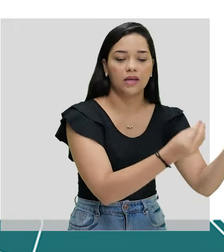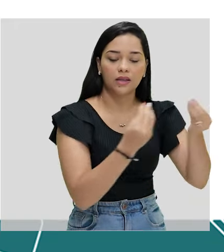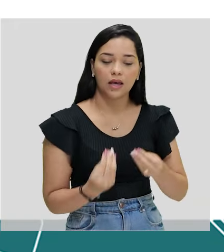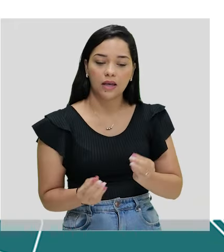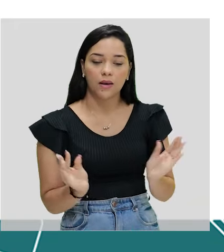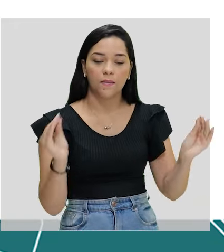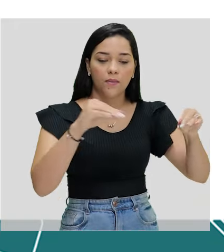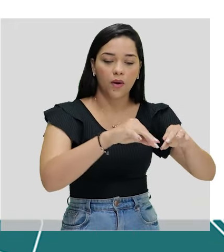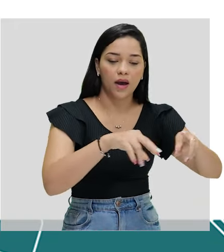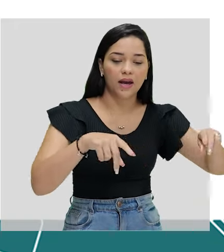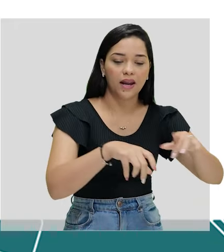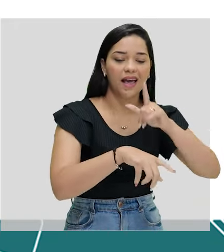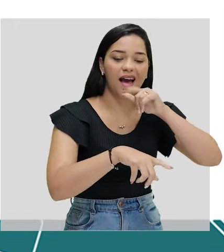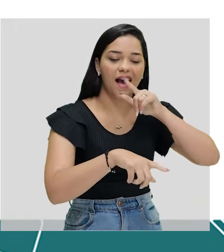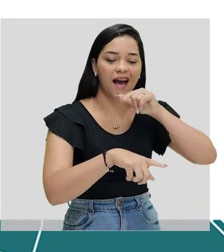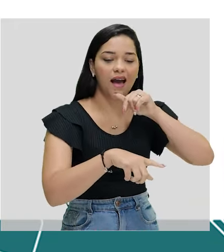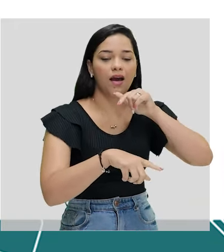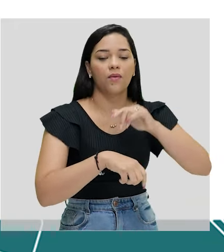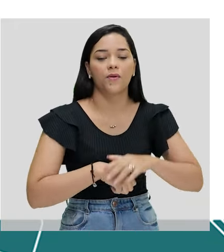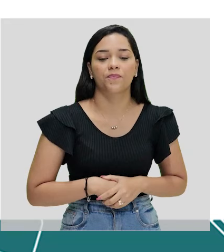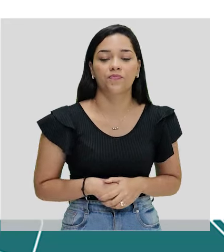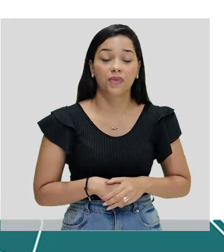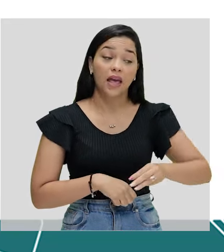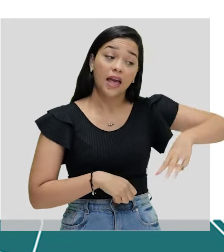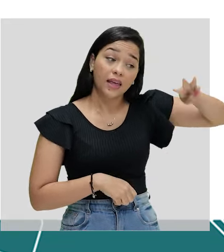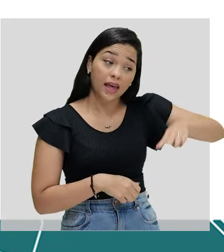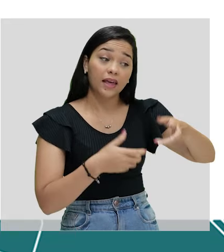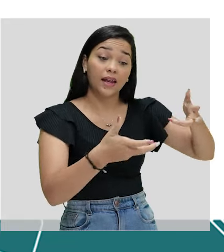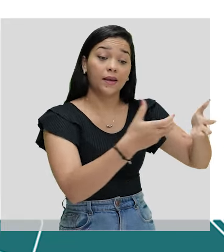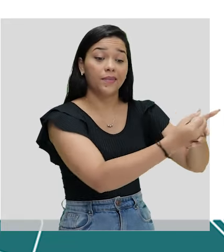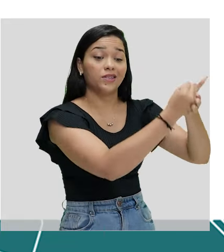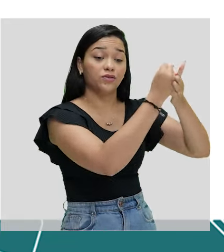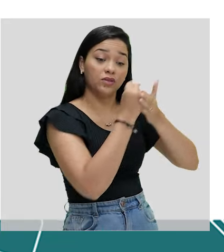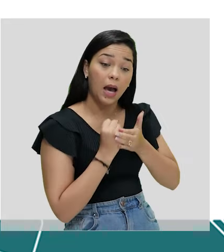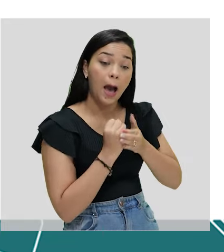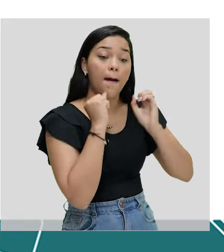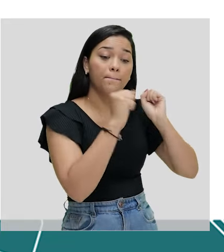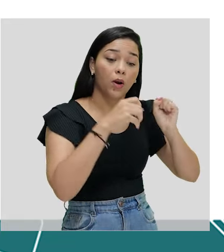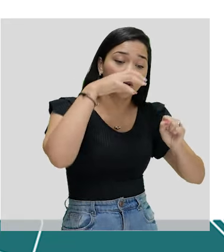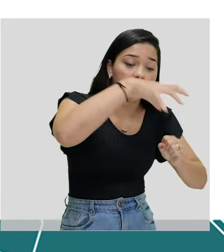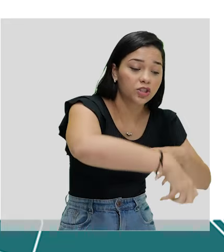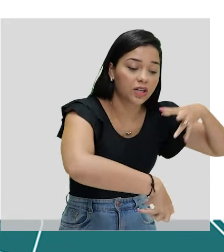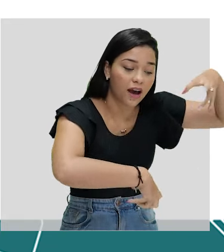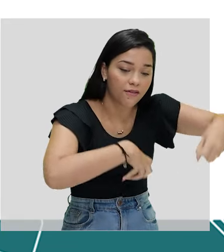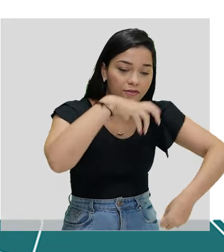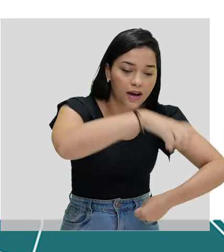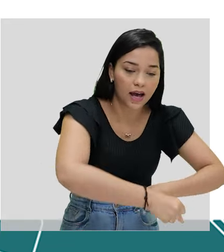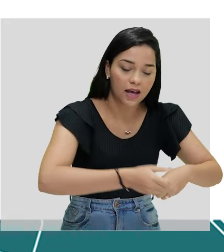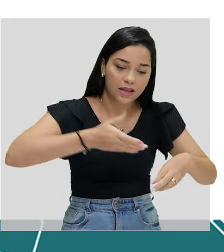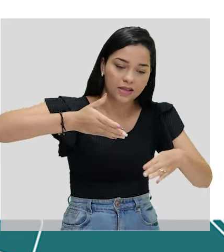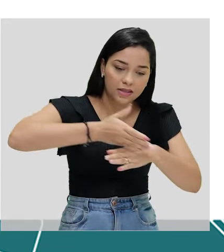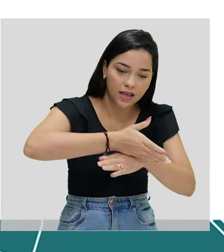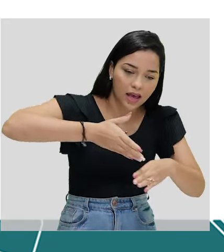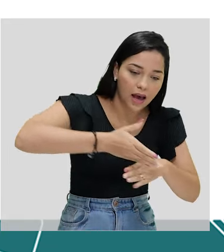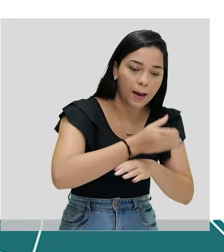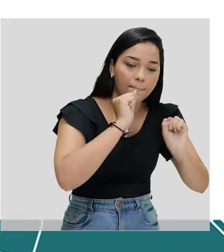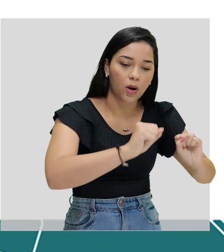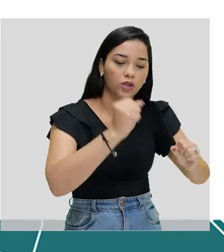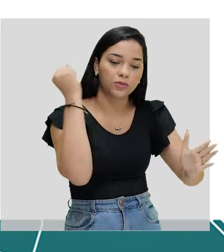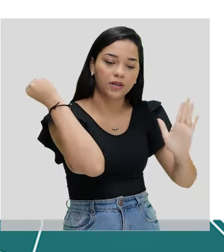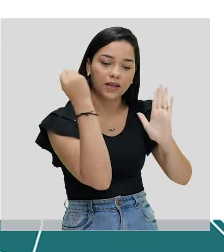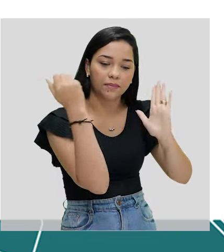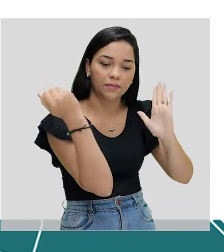areia, água e terra. Quem quiser me ajudar, pode cavar, pode serrar,